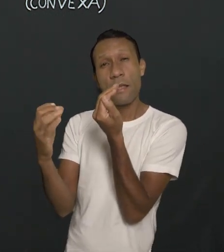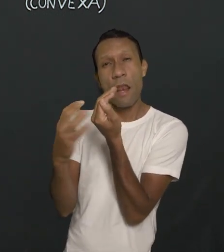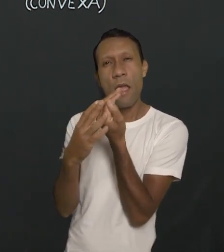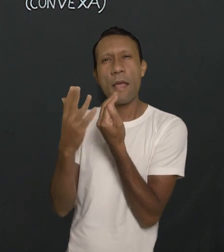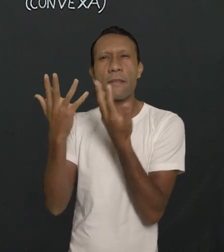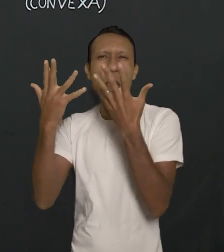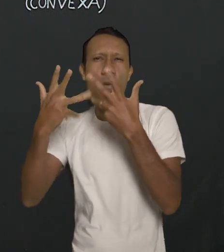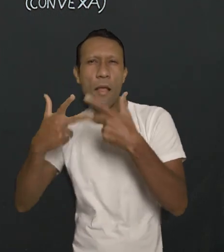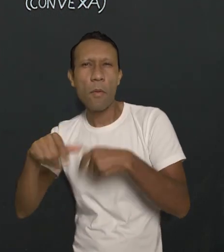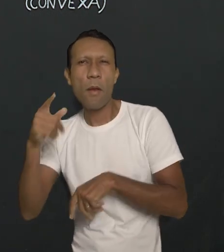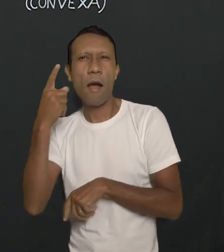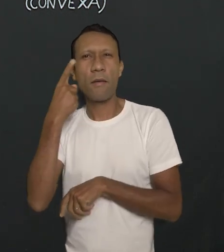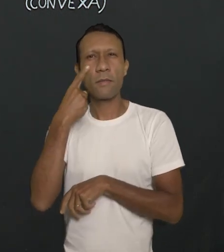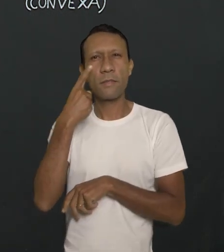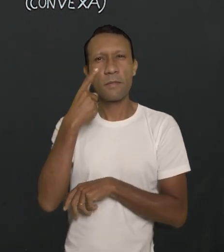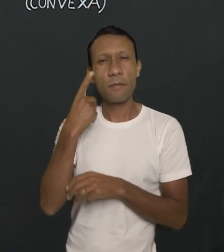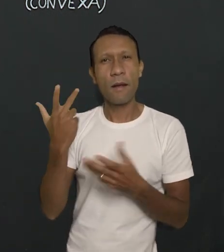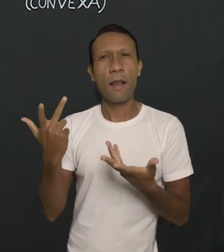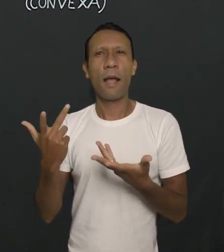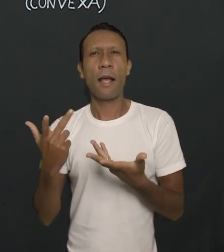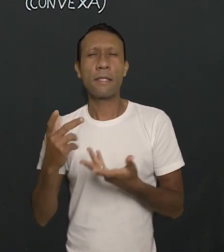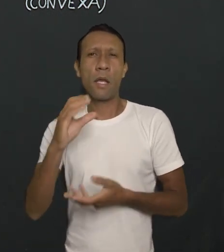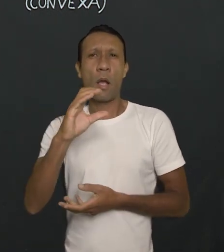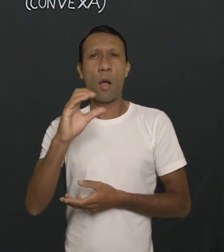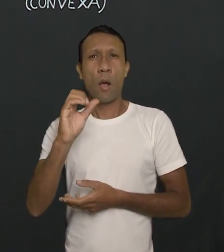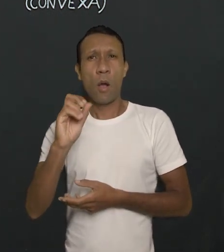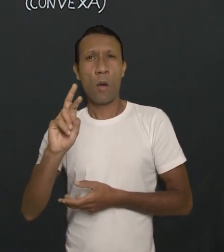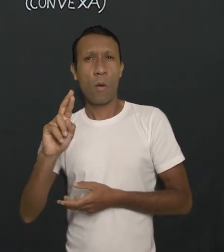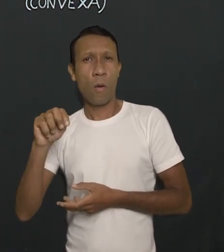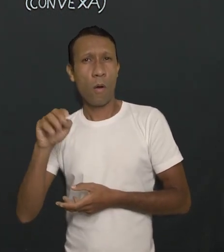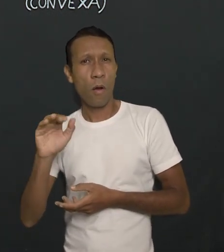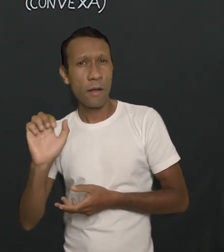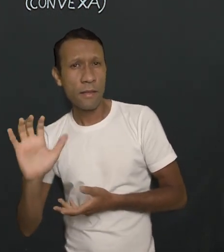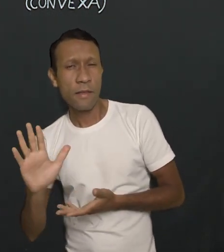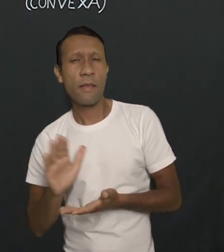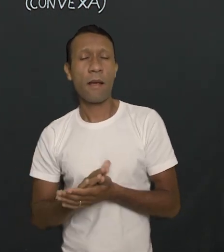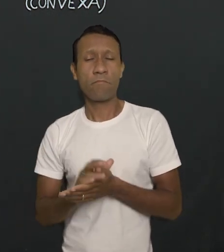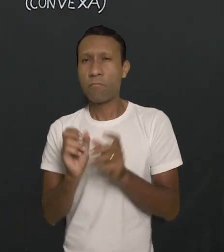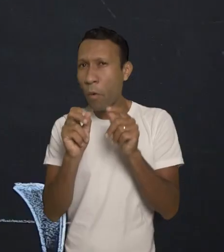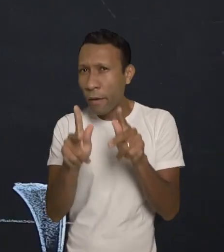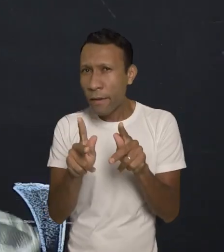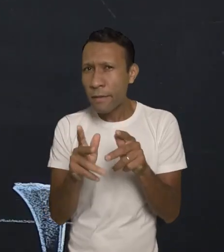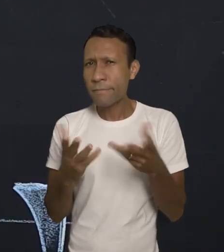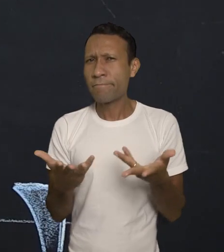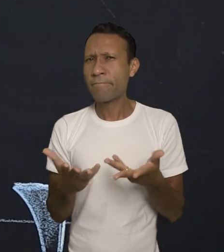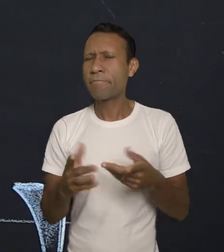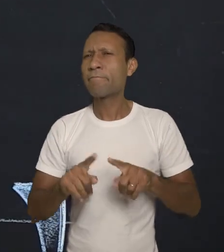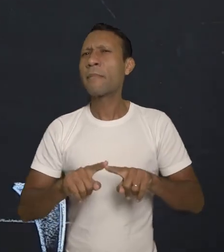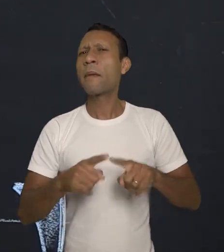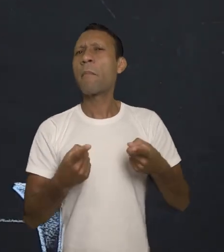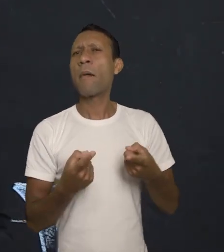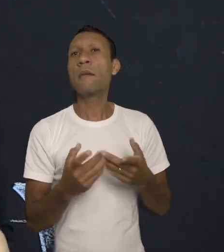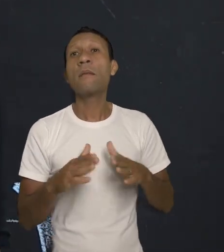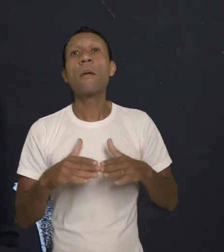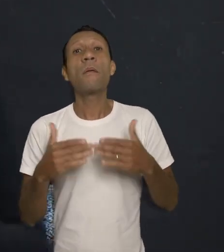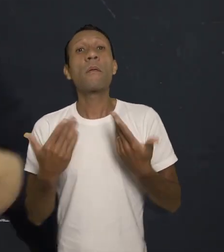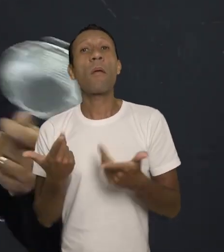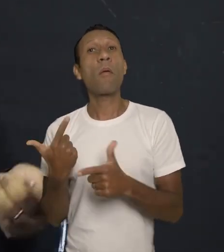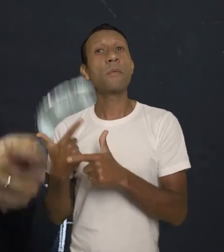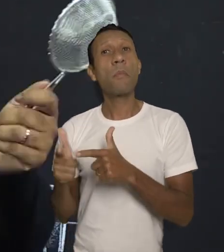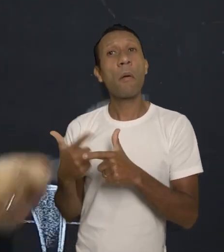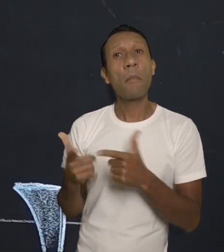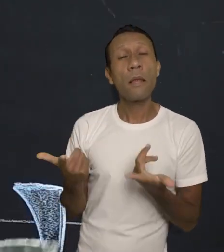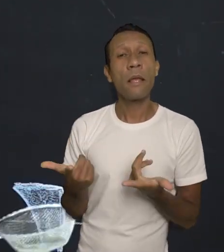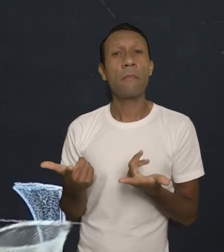naturais dos nossos olhos. A lente é o cristalino, a córnea, que é convergente. Ótimo. Quais problemas de visão